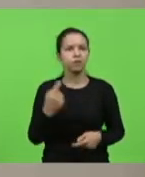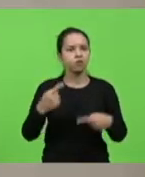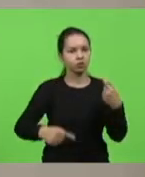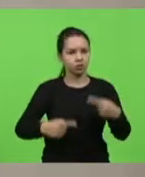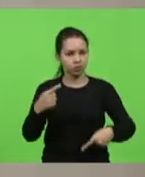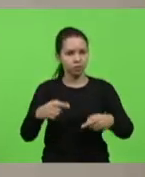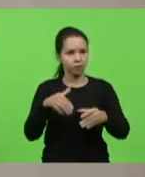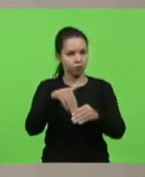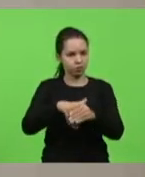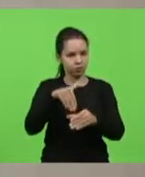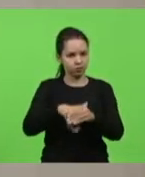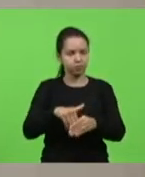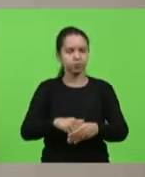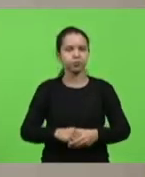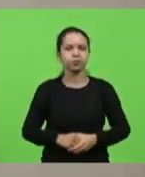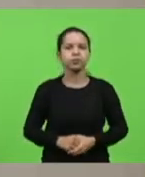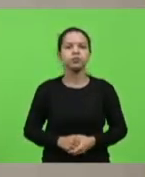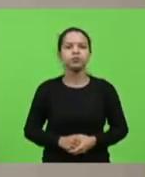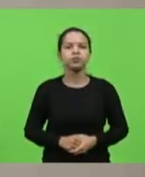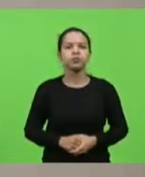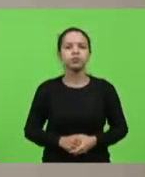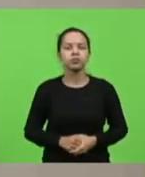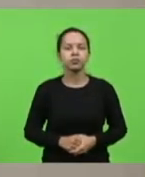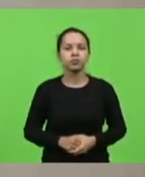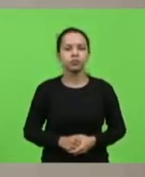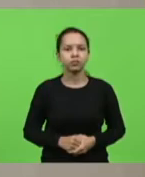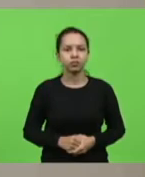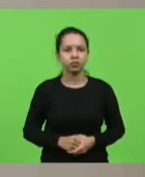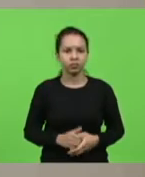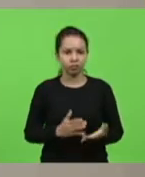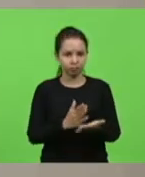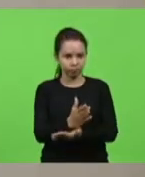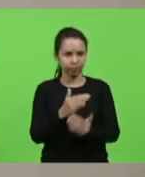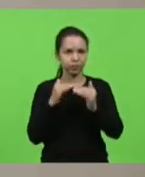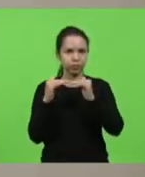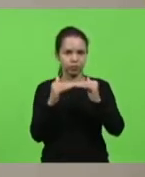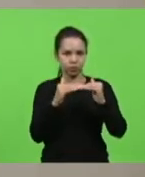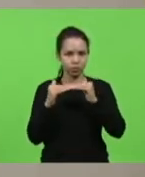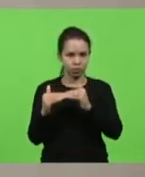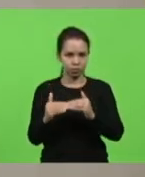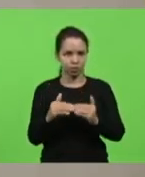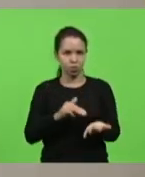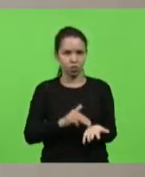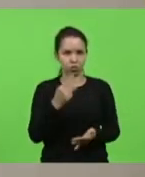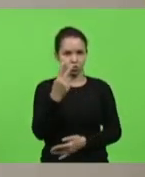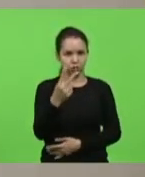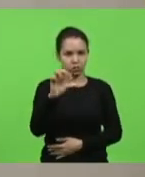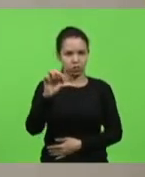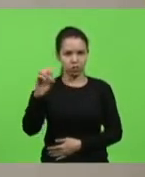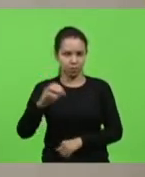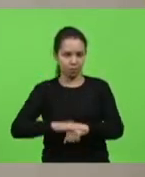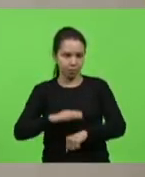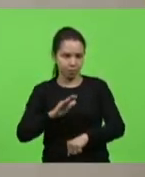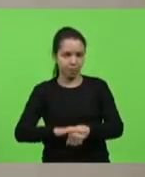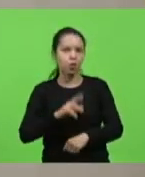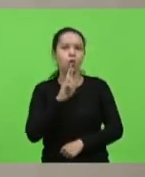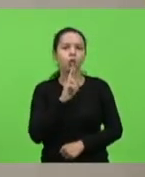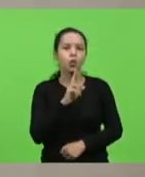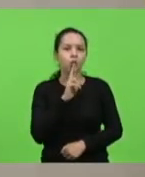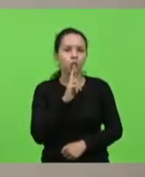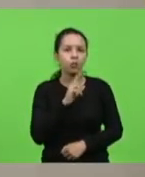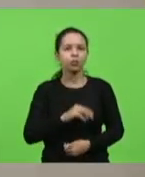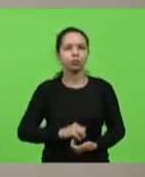votação, deputados que aprovam, permaneçam como se encontra. Aprovado por unanimidade, moção 290, autoria do deputado Rodrigo Minoto,